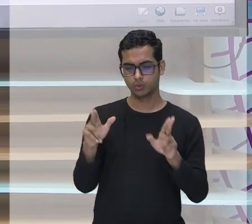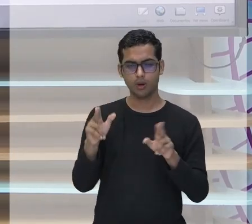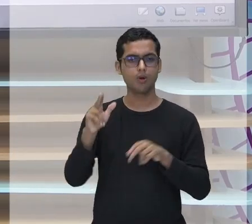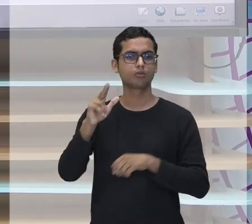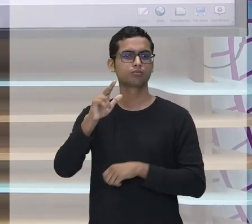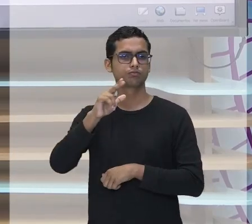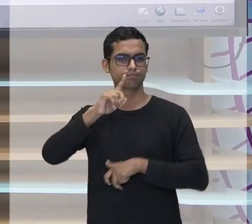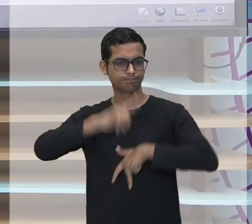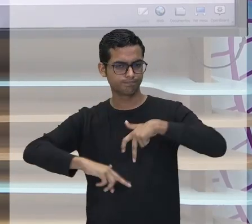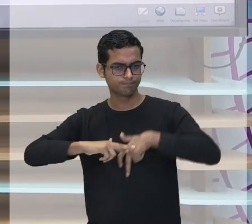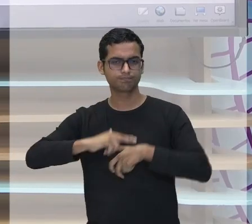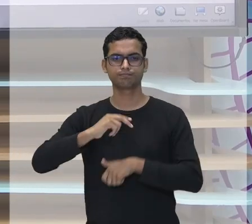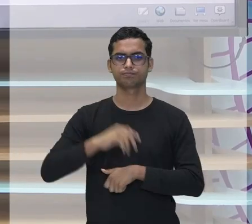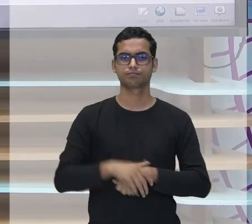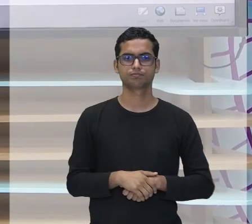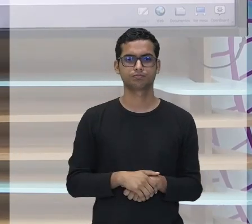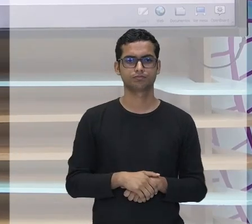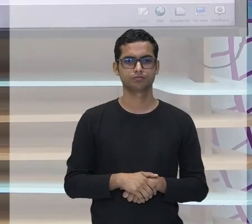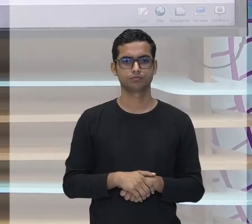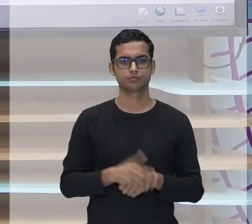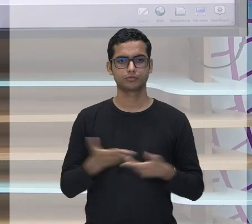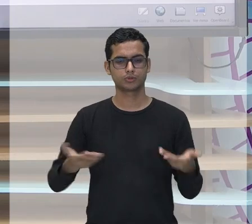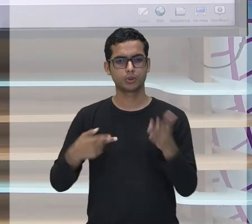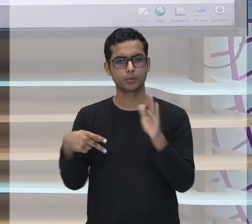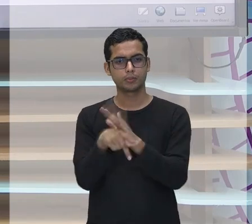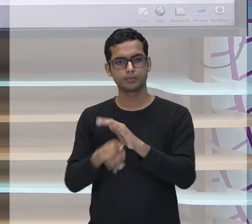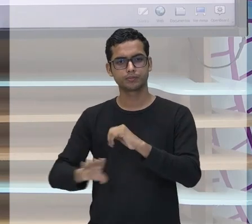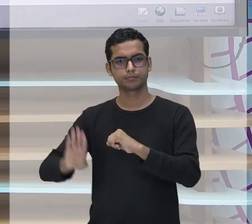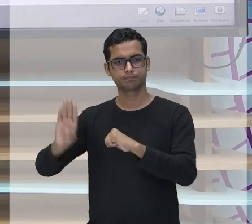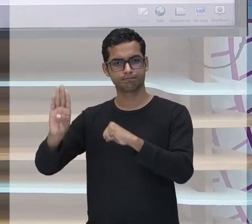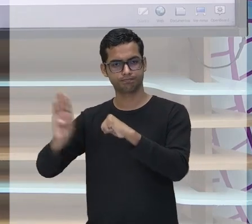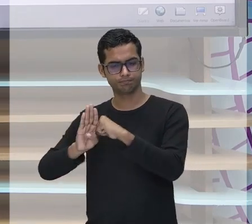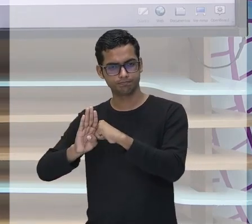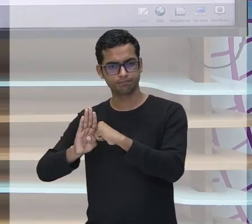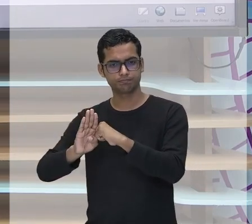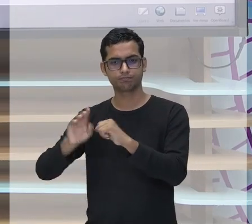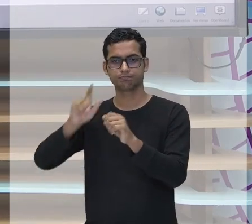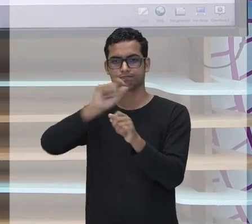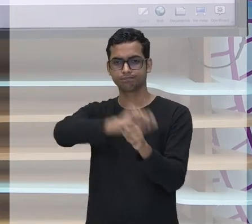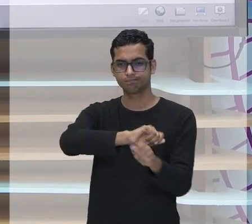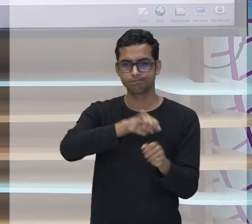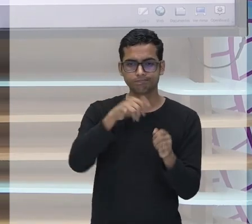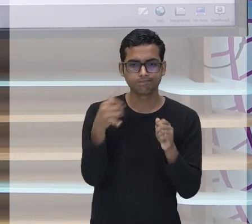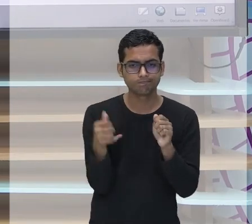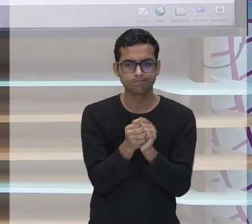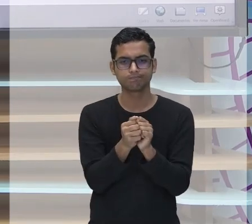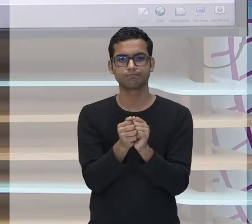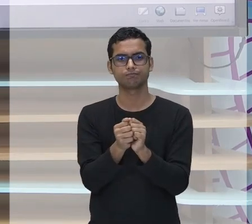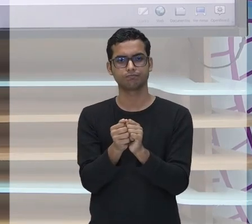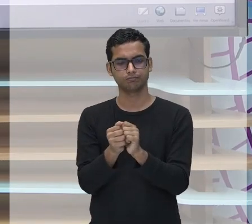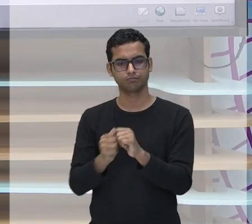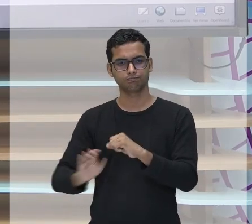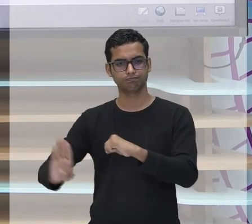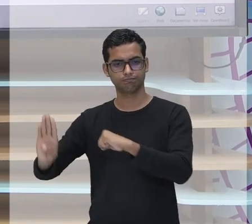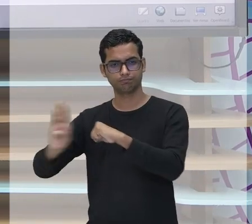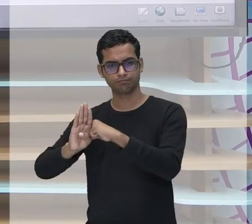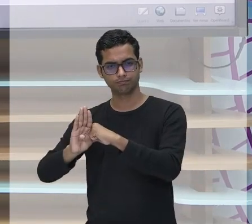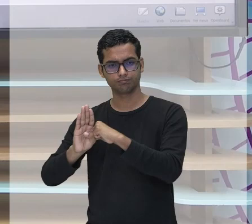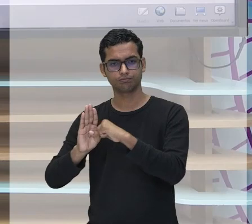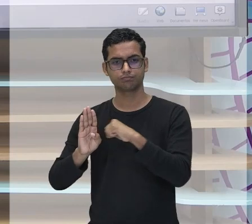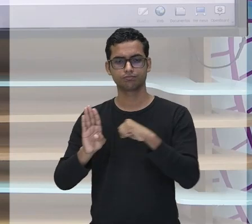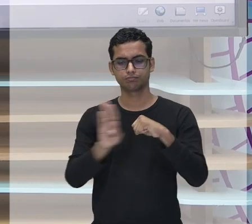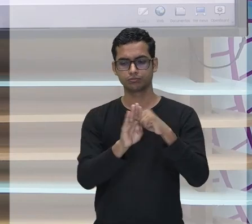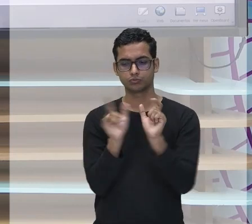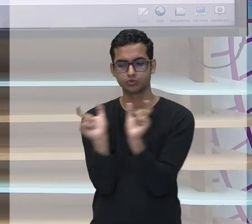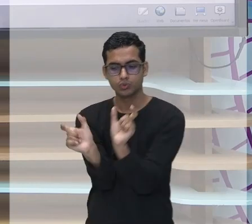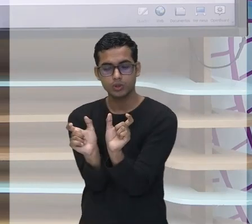ao substantivo, aos dois. Mas são do mesmo gênero. Todos os dois são femininos. Aí eu